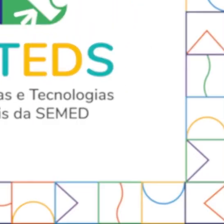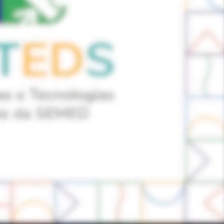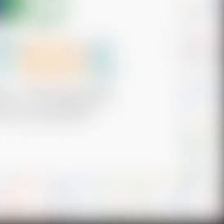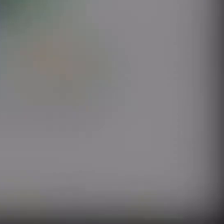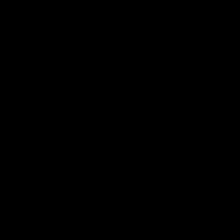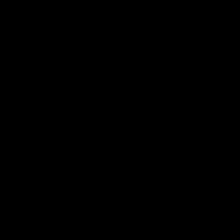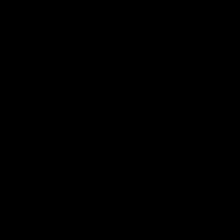Eba! Obrigado.